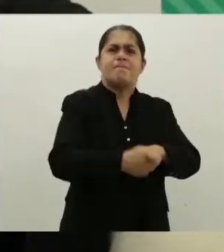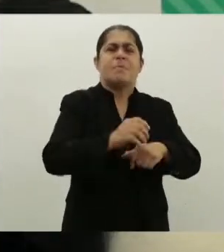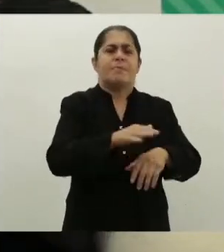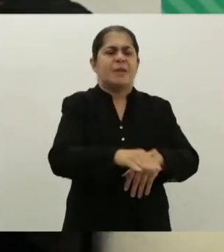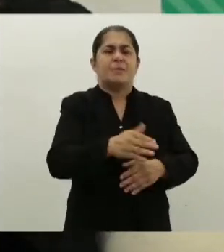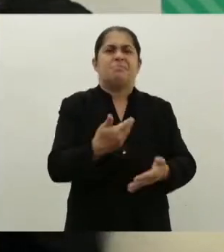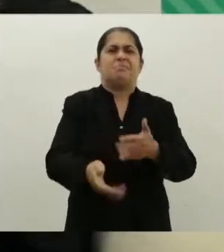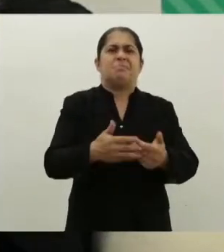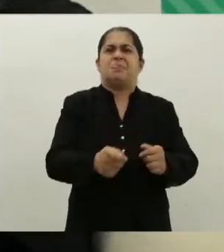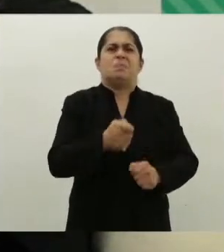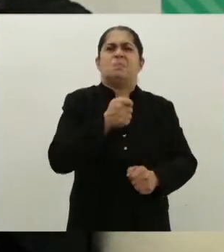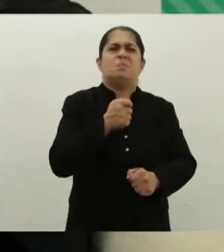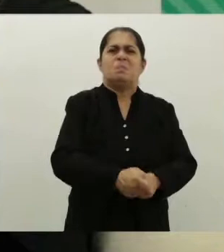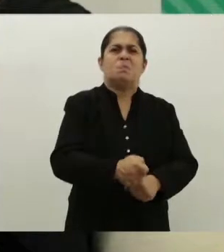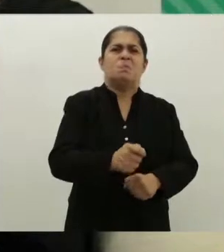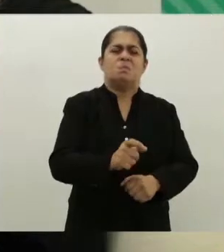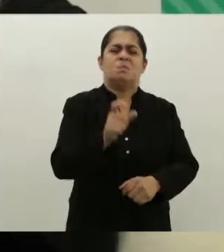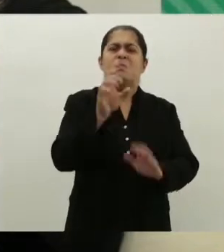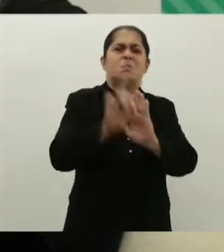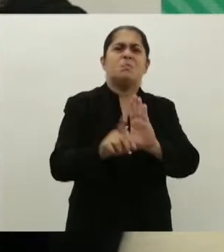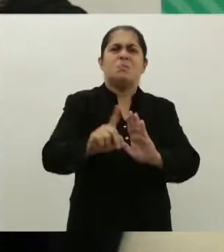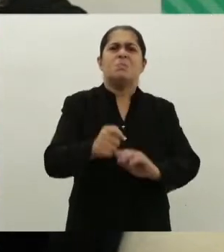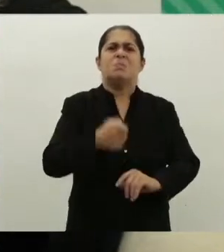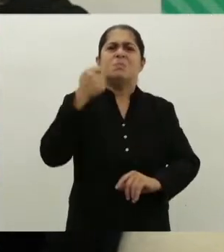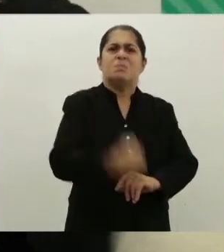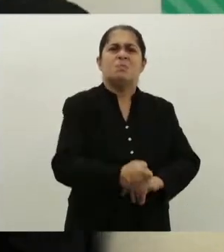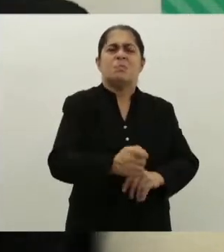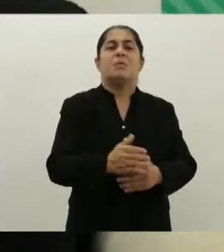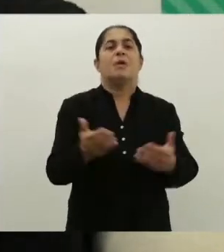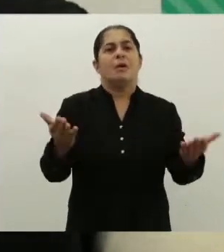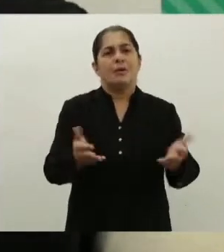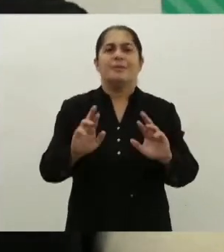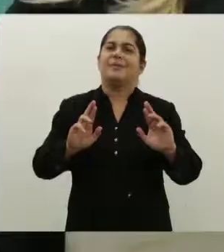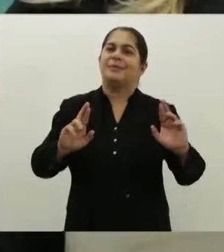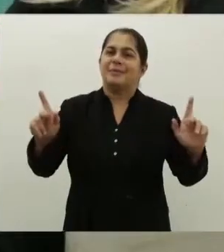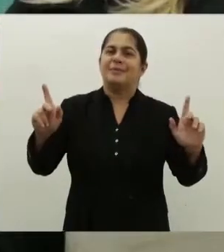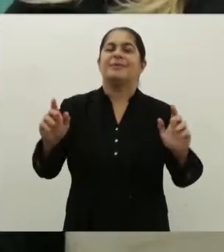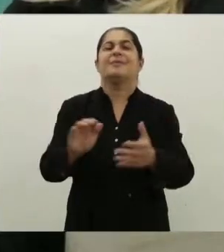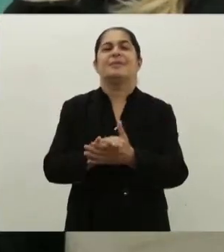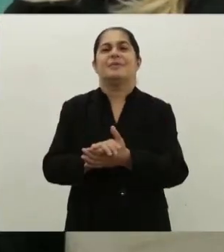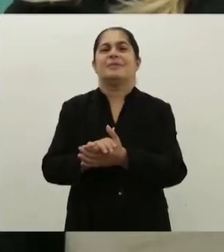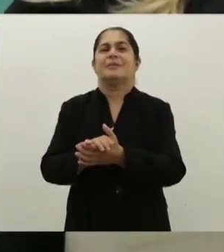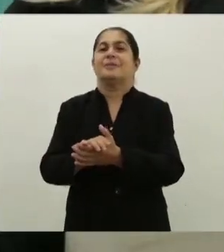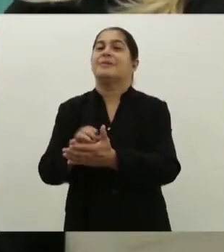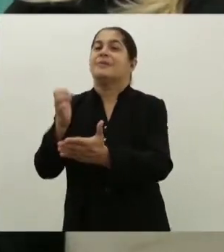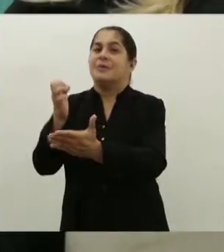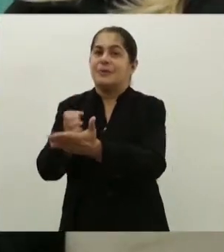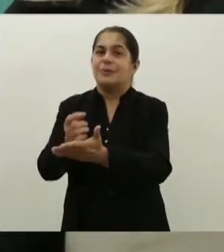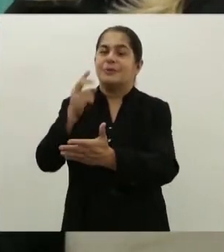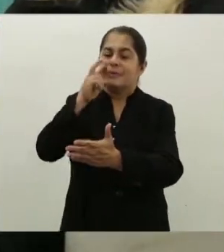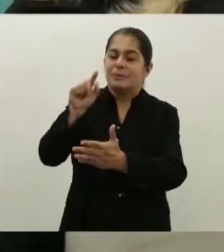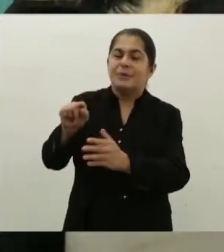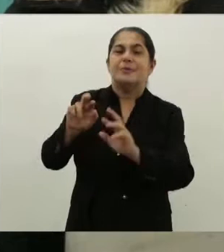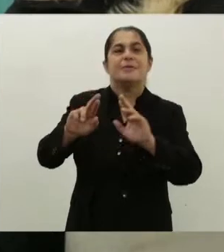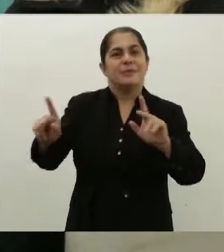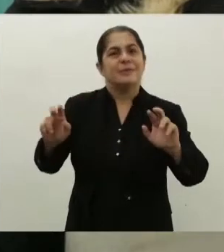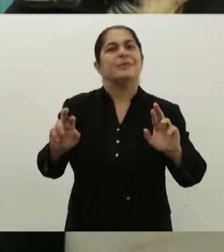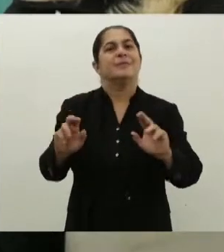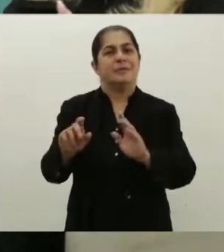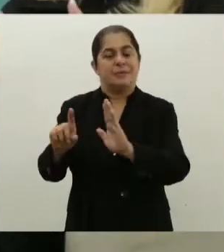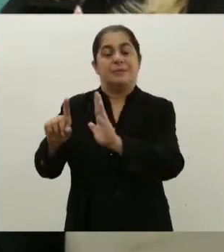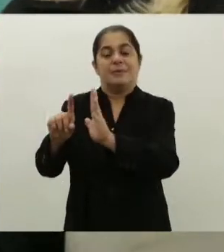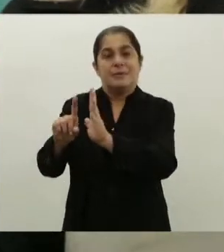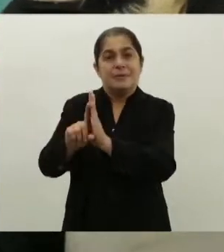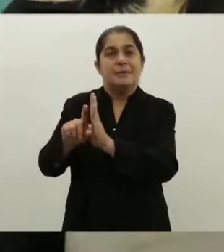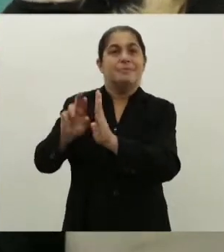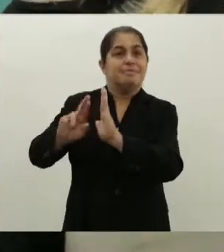não via a criança e adolescente como sujeito de direitos, como a gente vê hoje. Hoje, a criança e adolescente, ele é visto não como